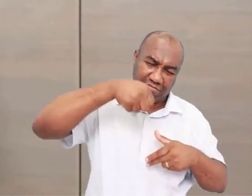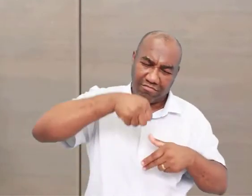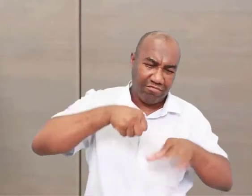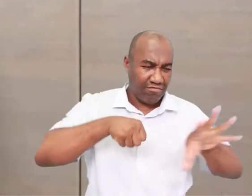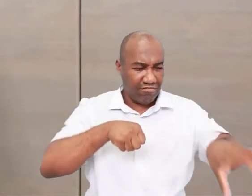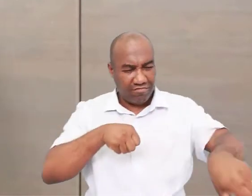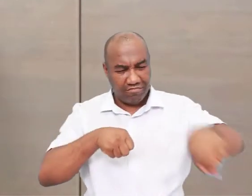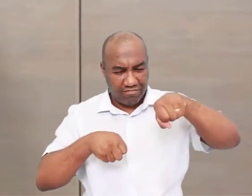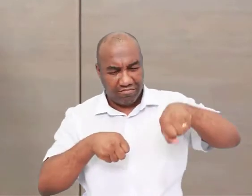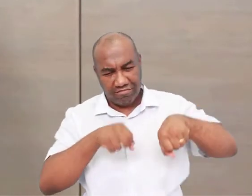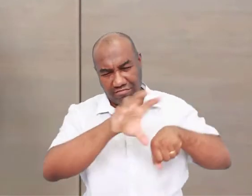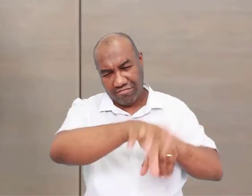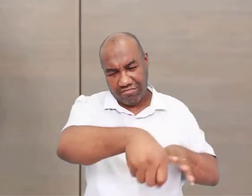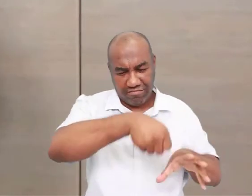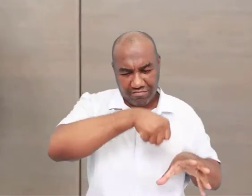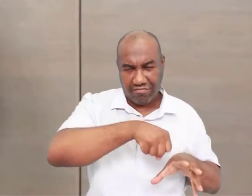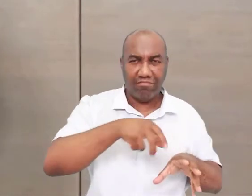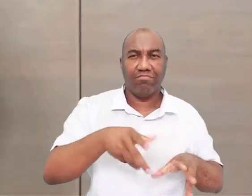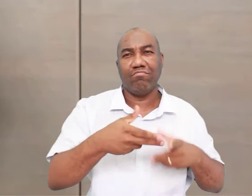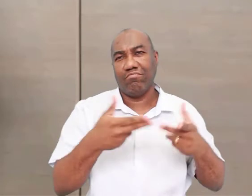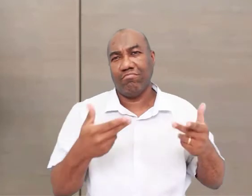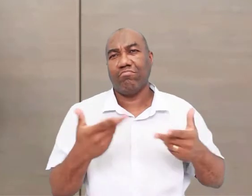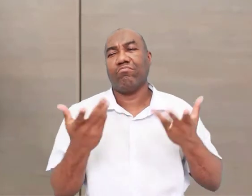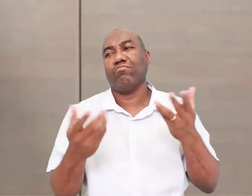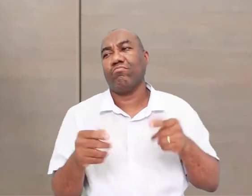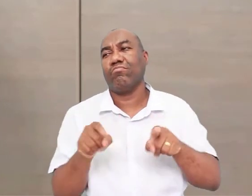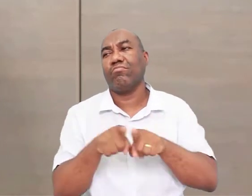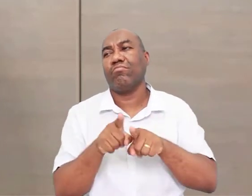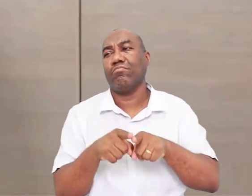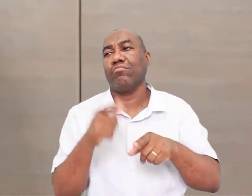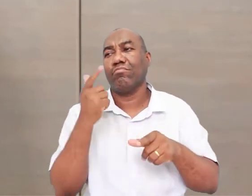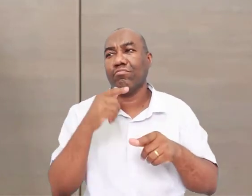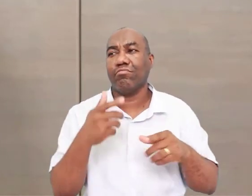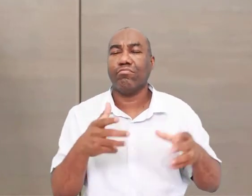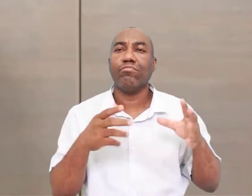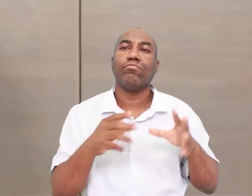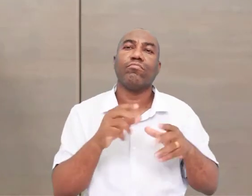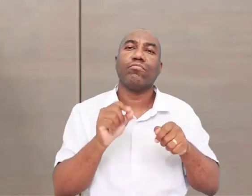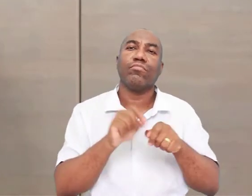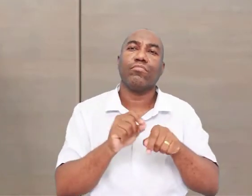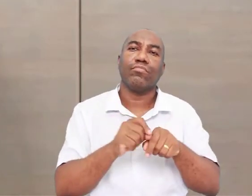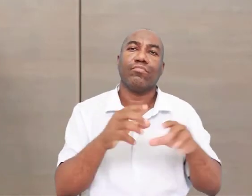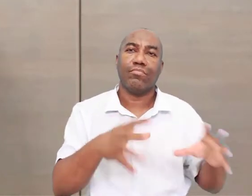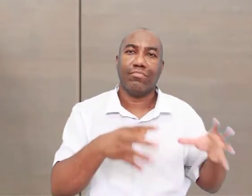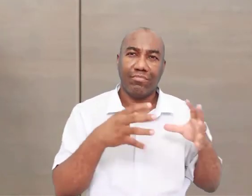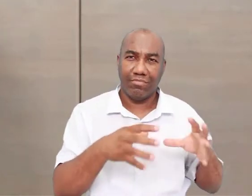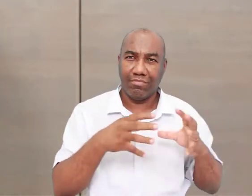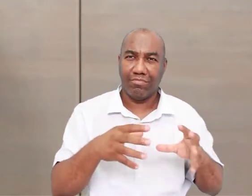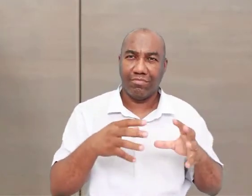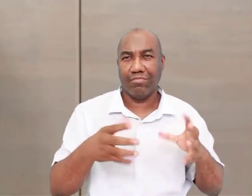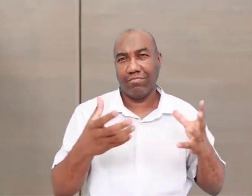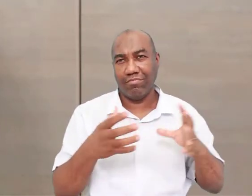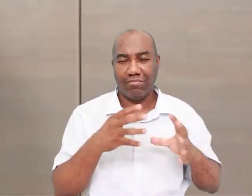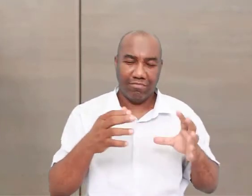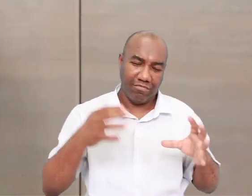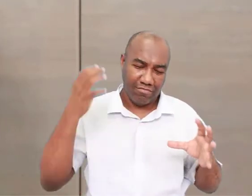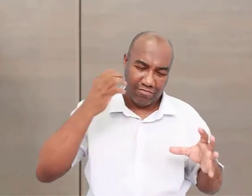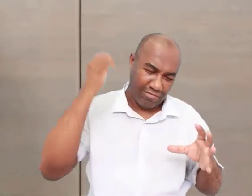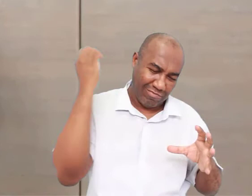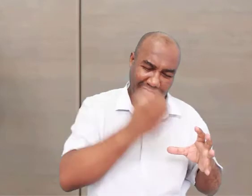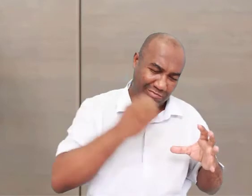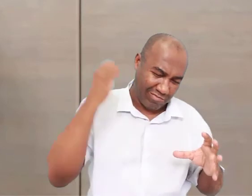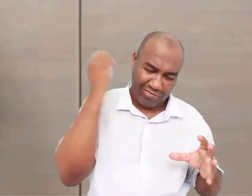os alimentos. Por exemplo, eu vou pegar um coco. Então, ele já sabe utilizar uma pedra para quebrar, para poder tirar a castanha.